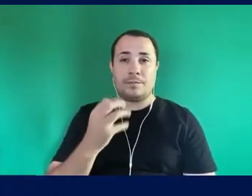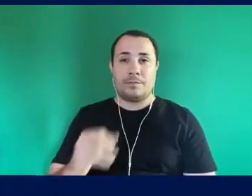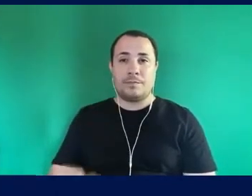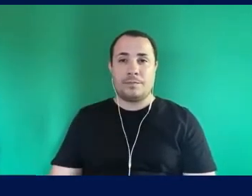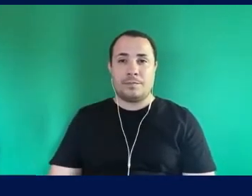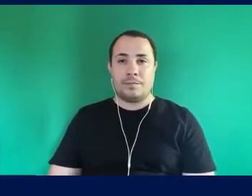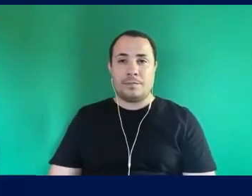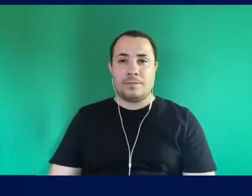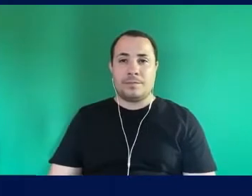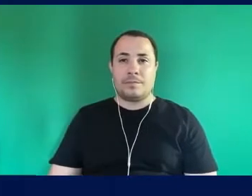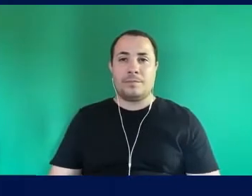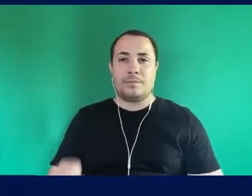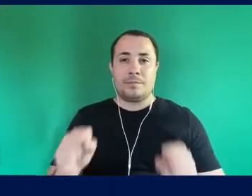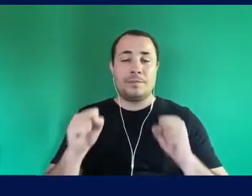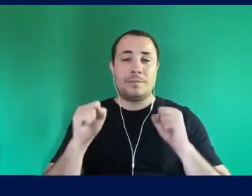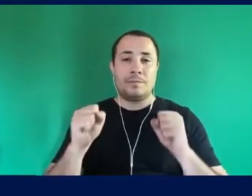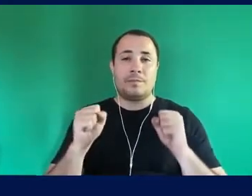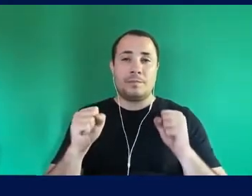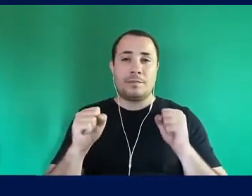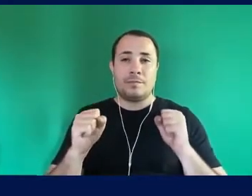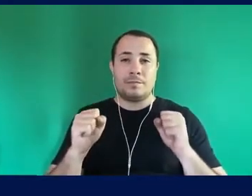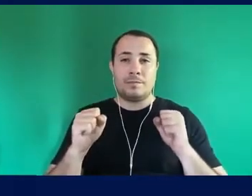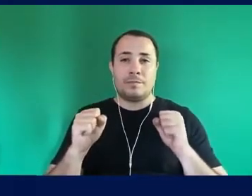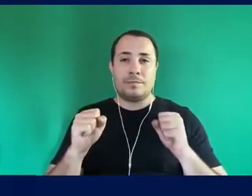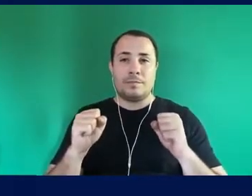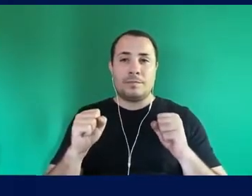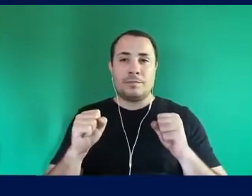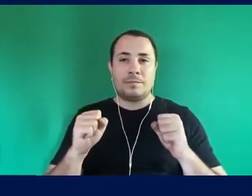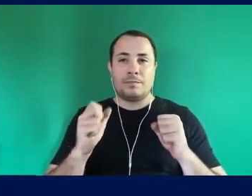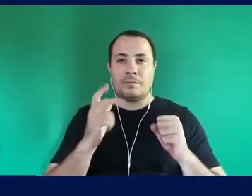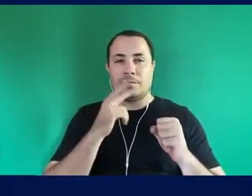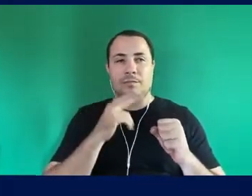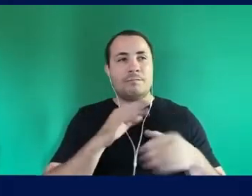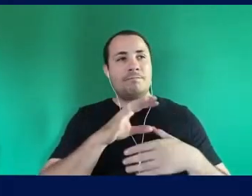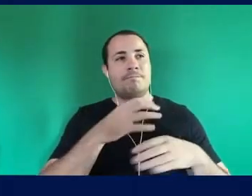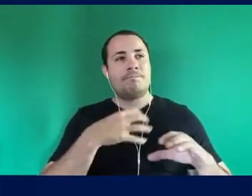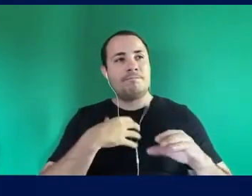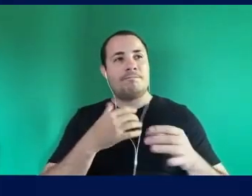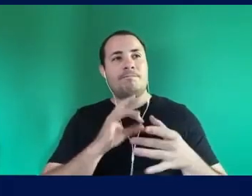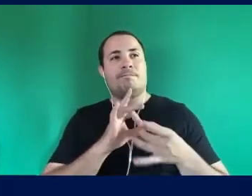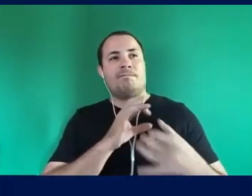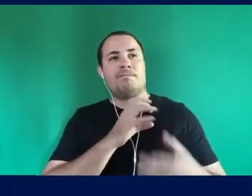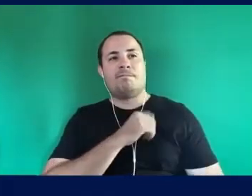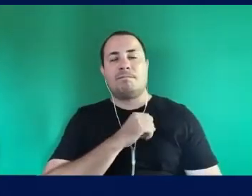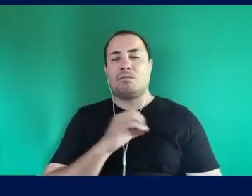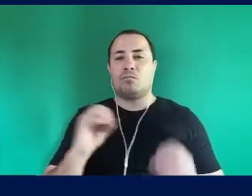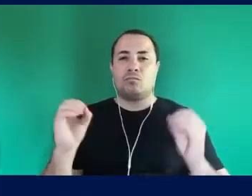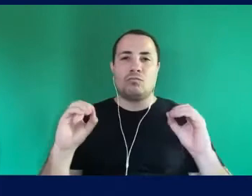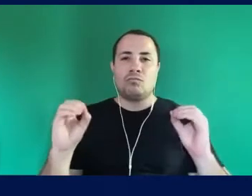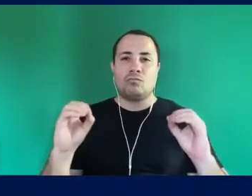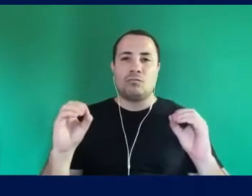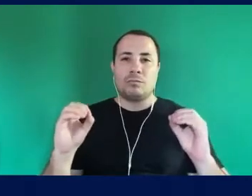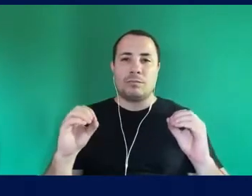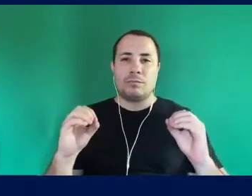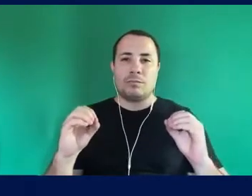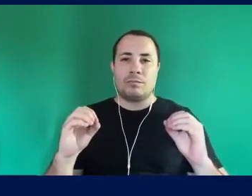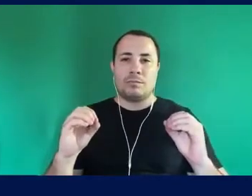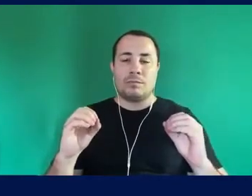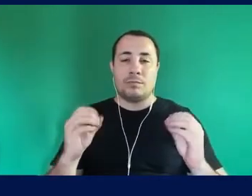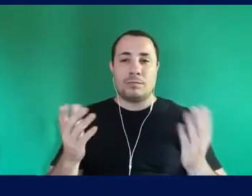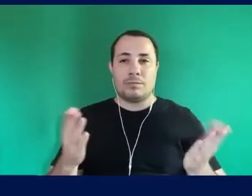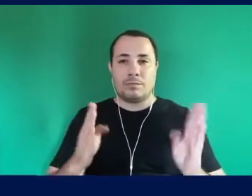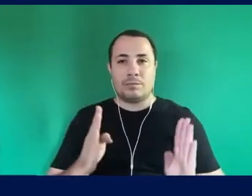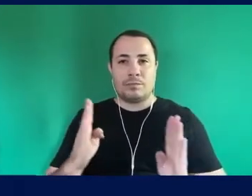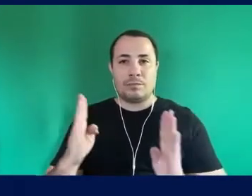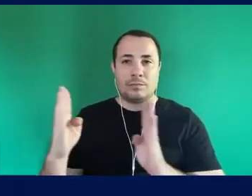Pode não ter Nenhuma Nenhum afeto Pelo real E aí então Esse terceiro bloco Pra